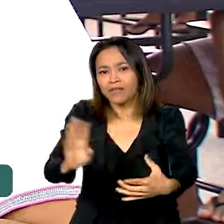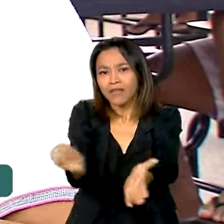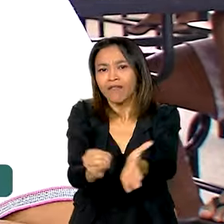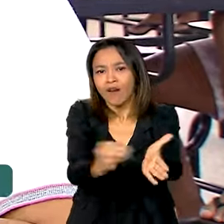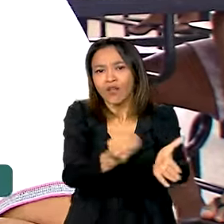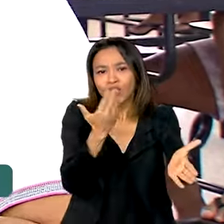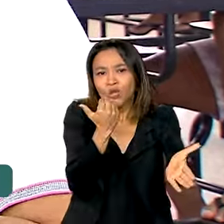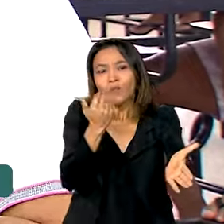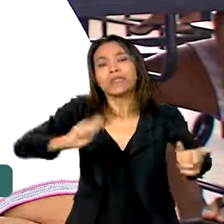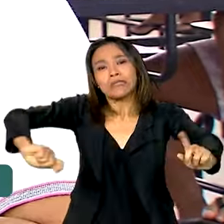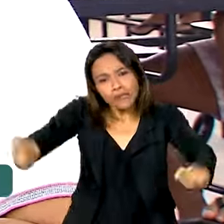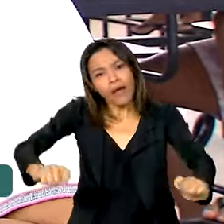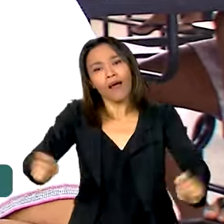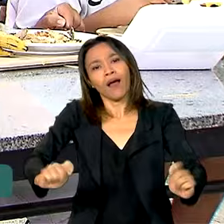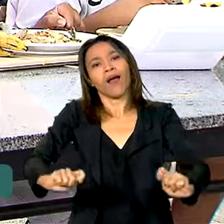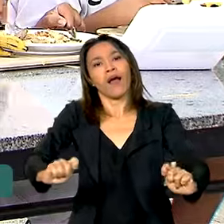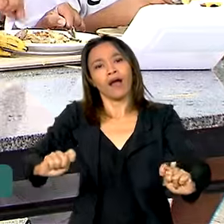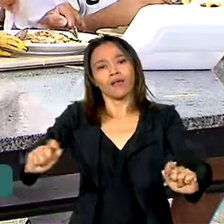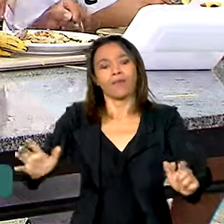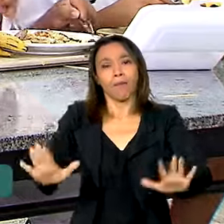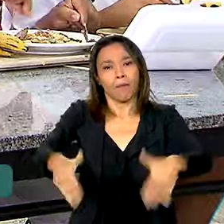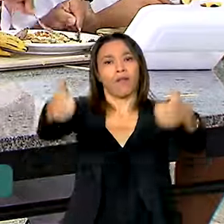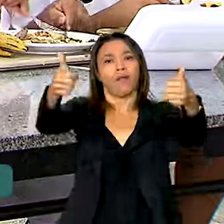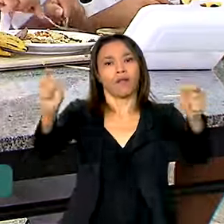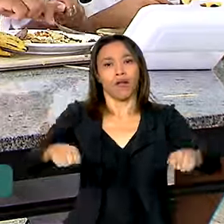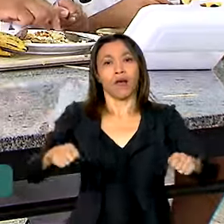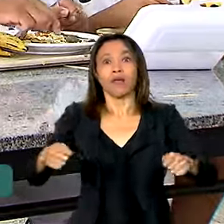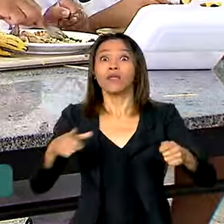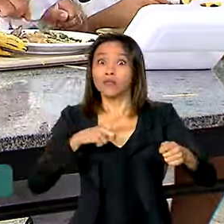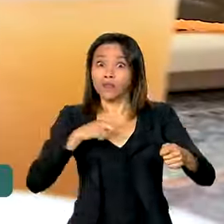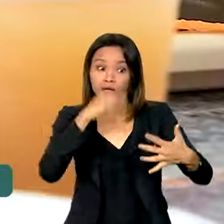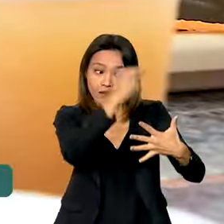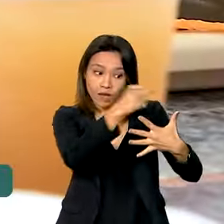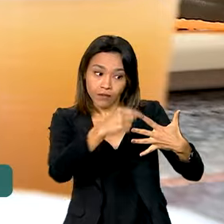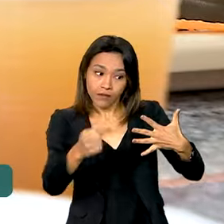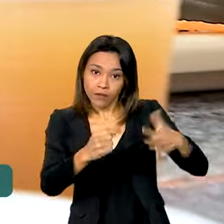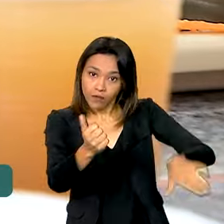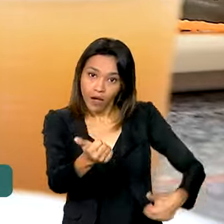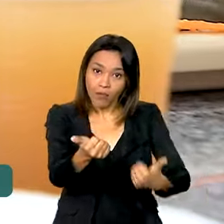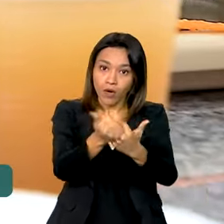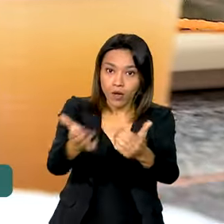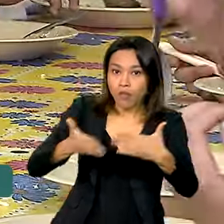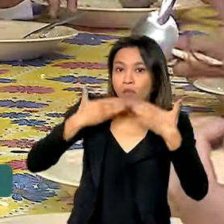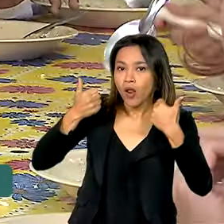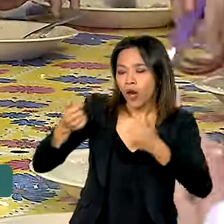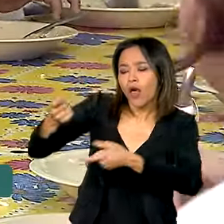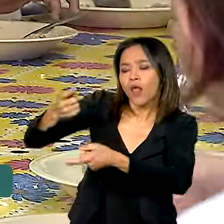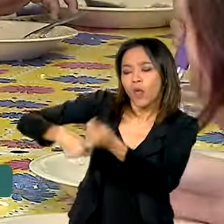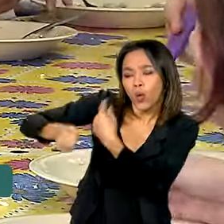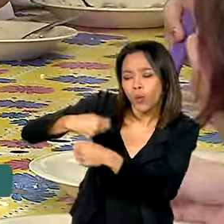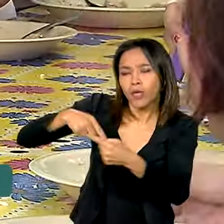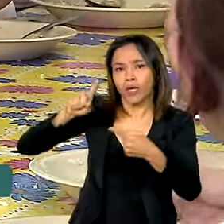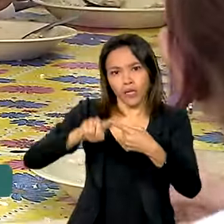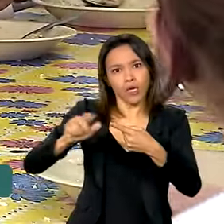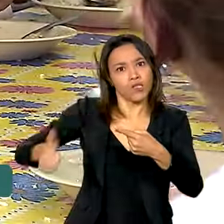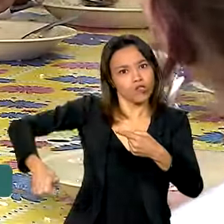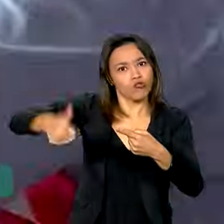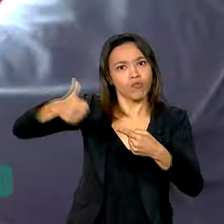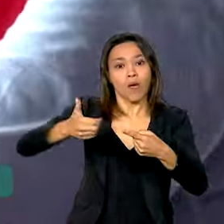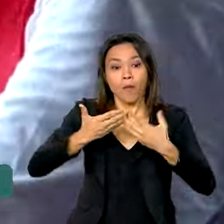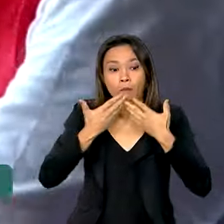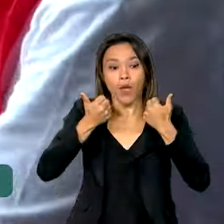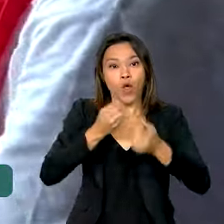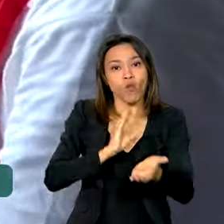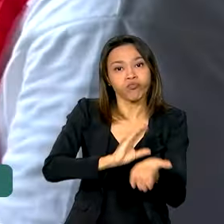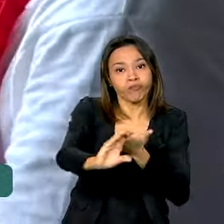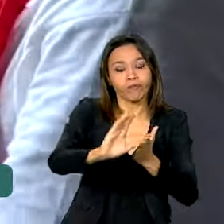possível. E alguns fatores vêm contribuindo para isso. A melhora na economia, investimentos na merenda escolar